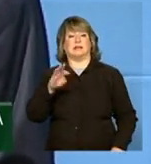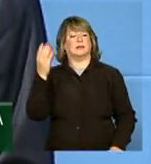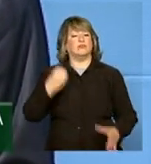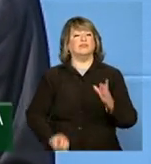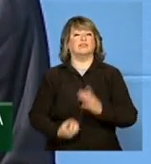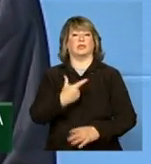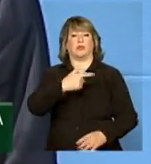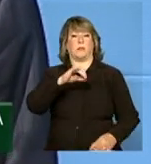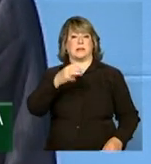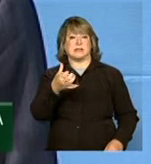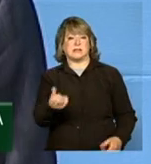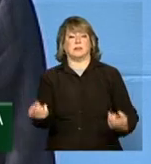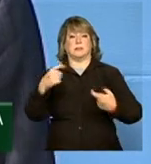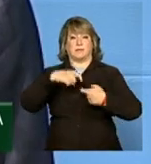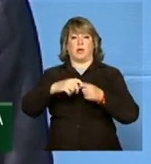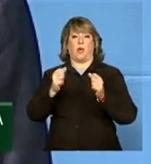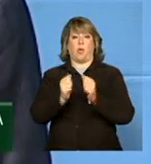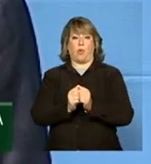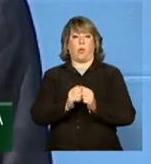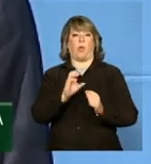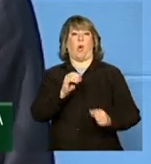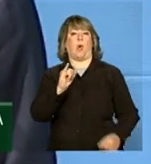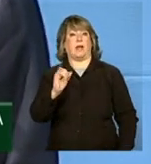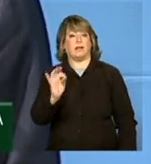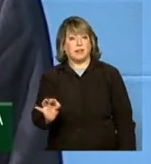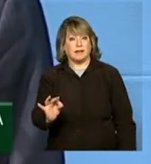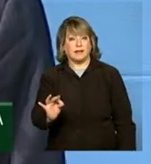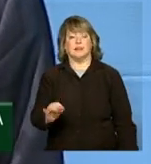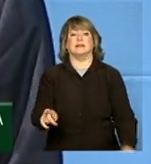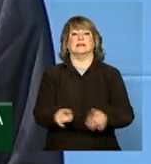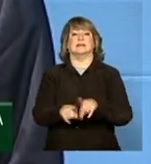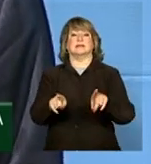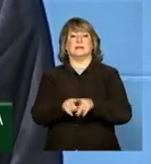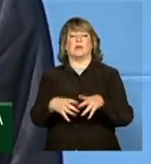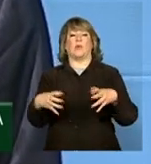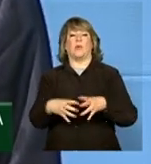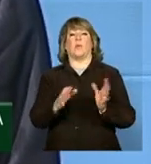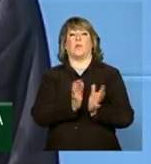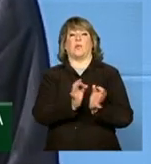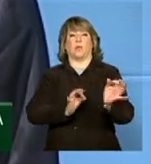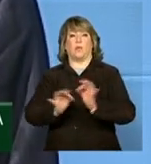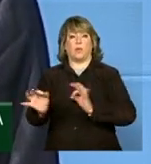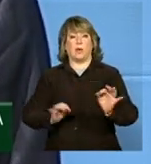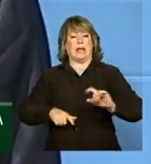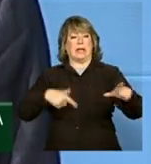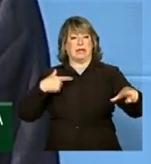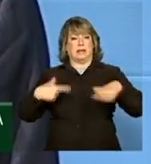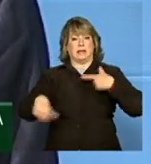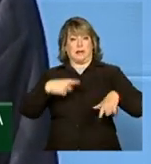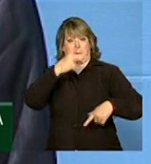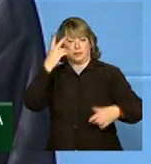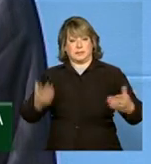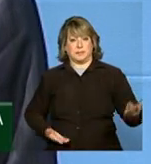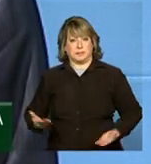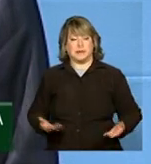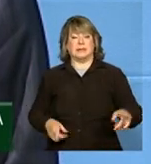em parceria com a Organização Internacional do Trabalho e com as Organizações de Empregados e Empregadores.